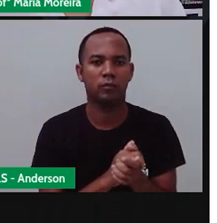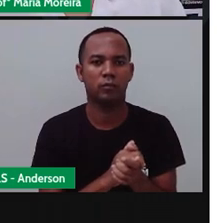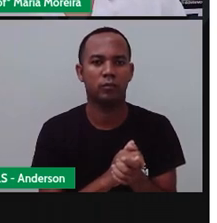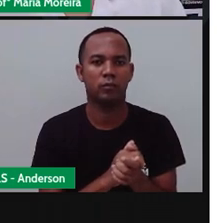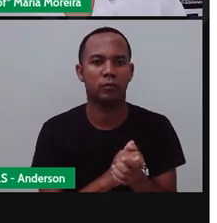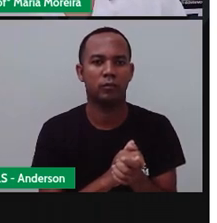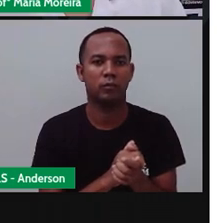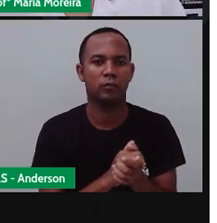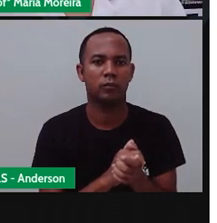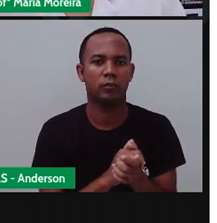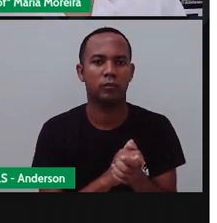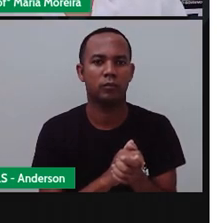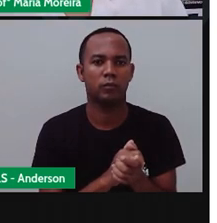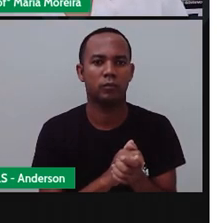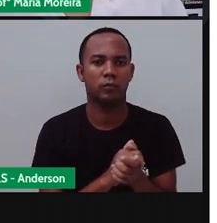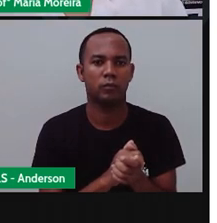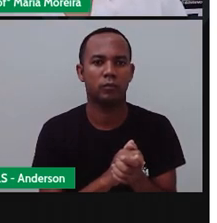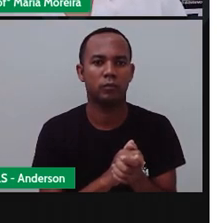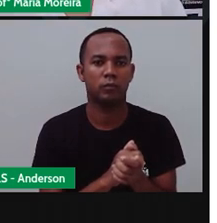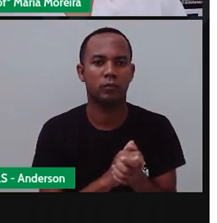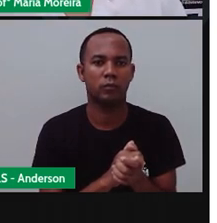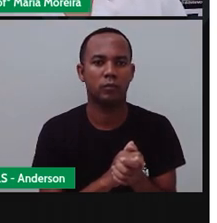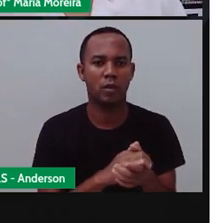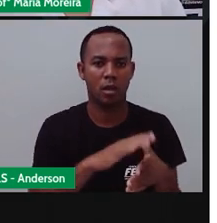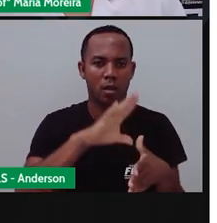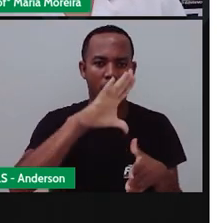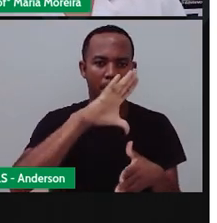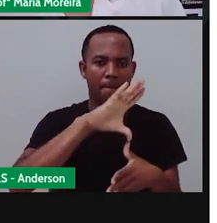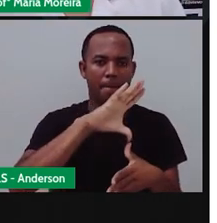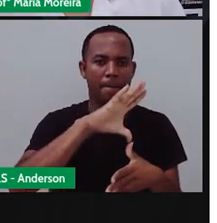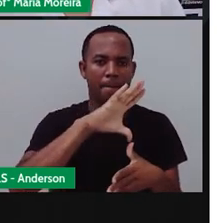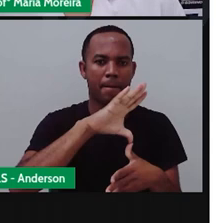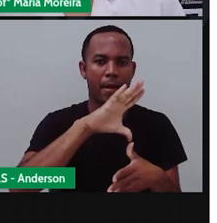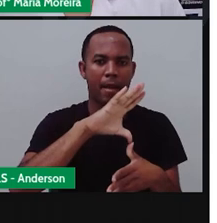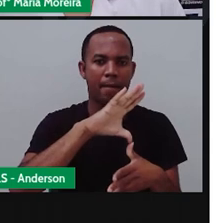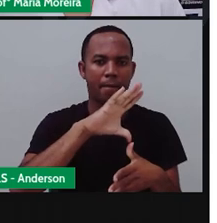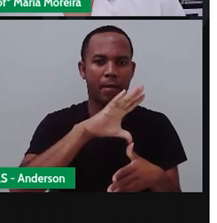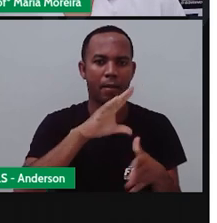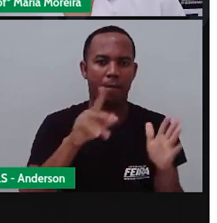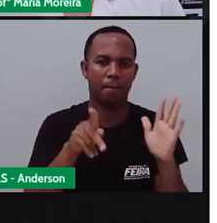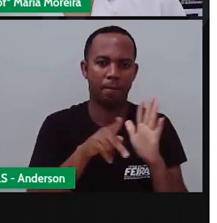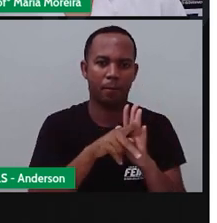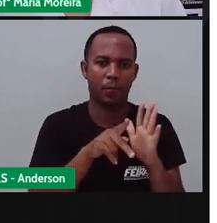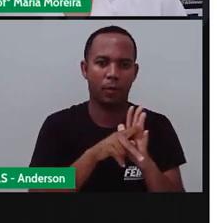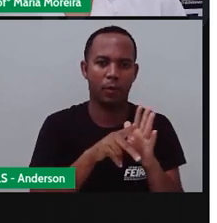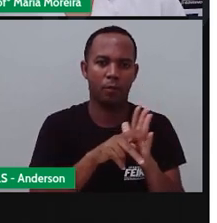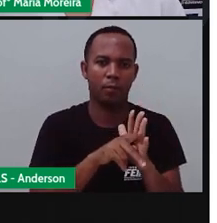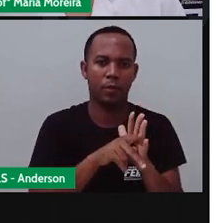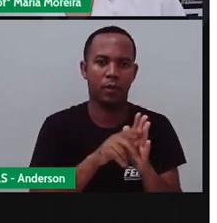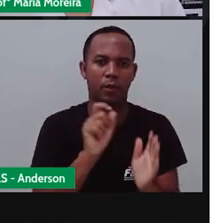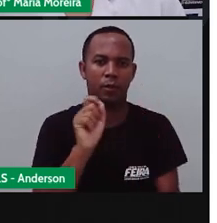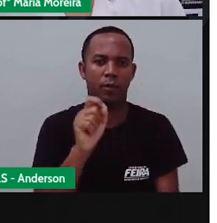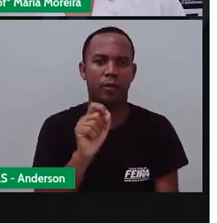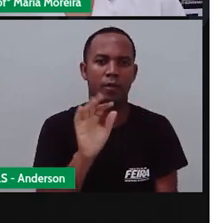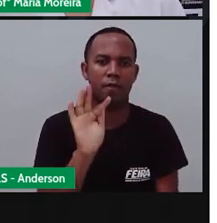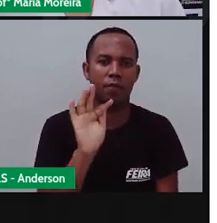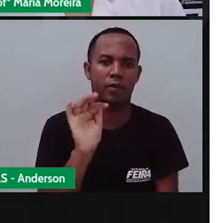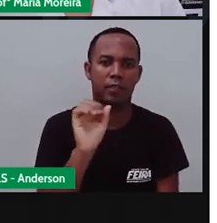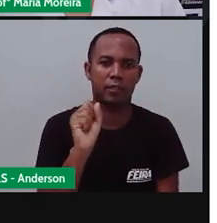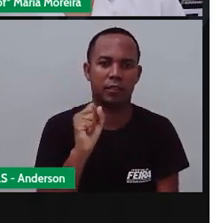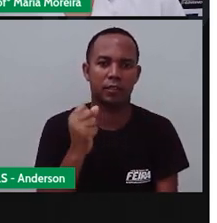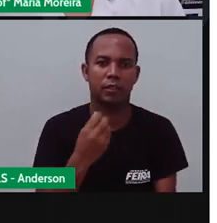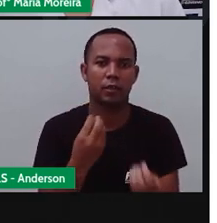Vamos seguir. Bom, os mapas são representações da realidade, né? Eles ilustram uma forma